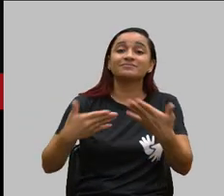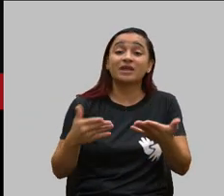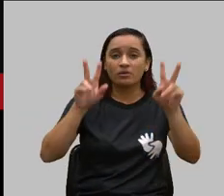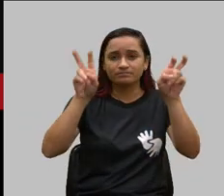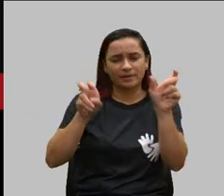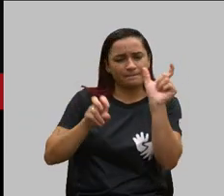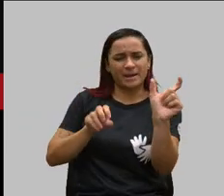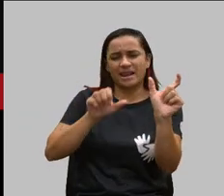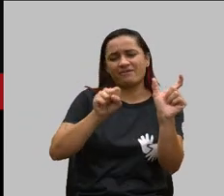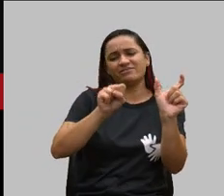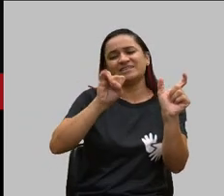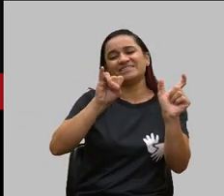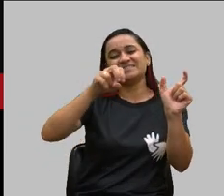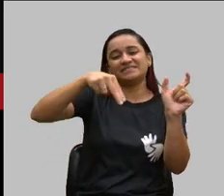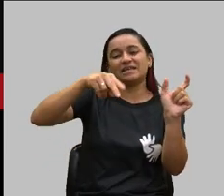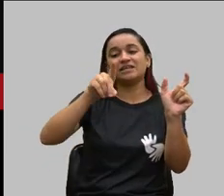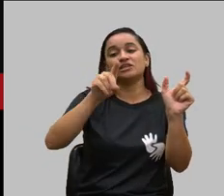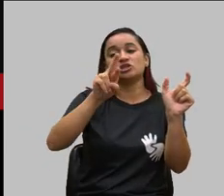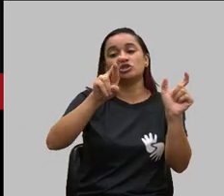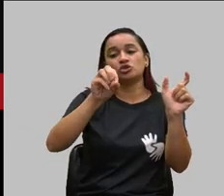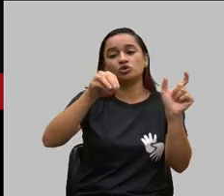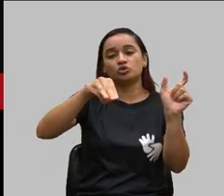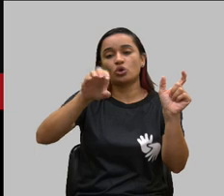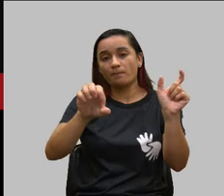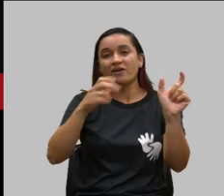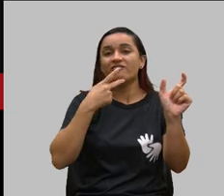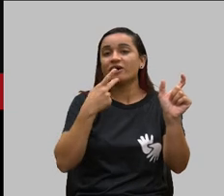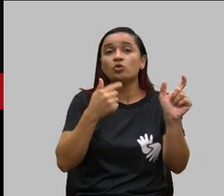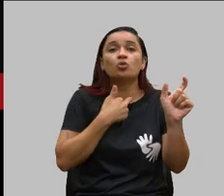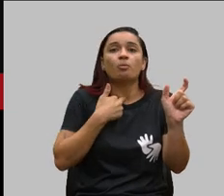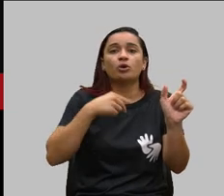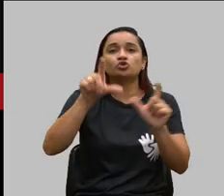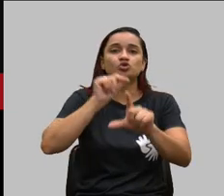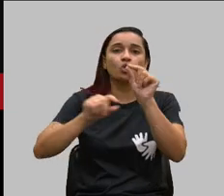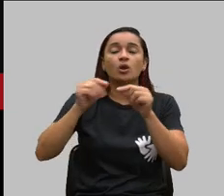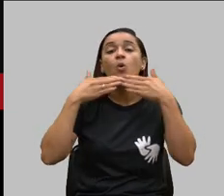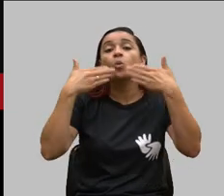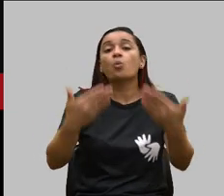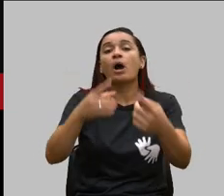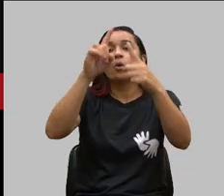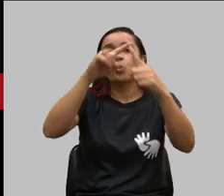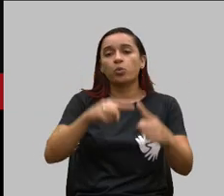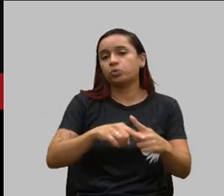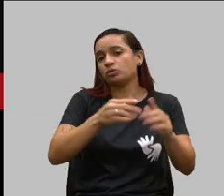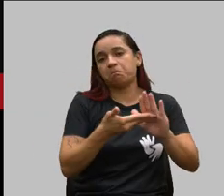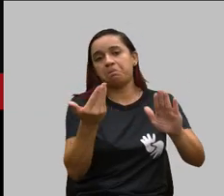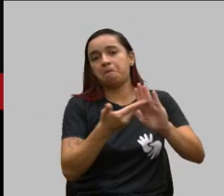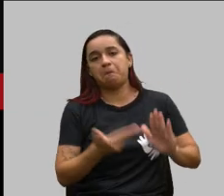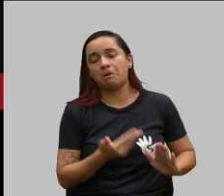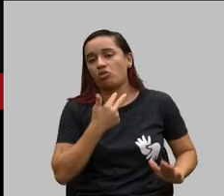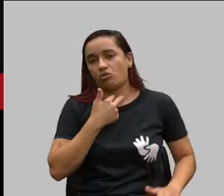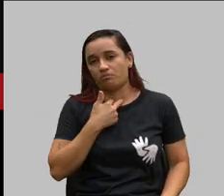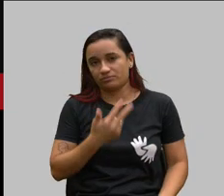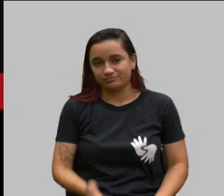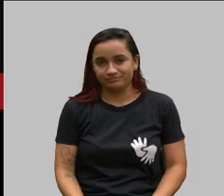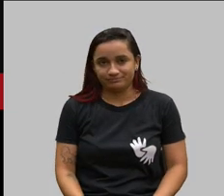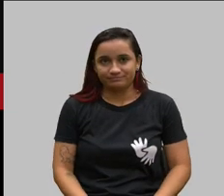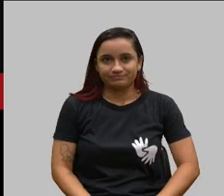passível de imputação de cobertura parcial temporária por parte das operadoras pode passar por favor